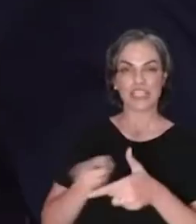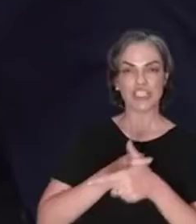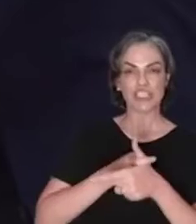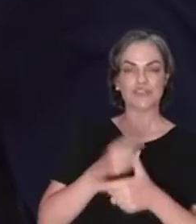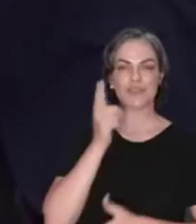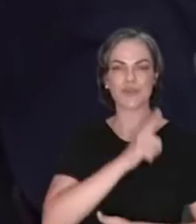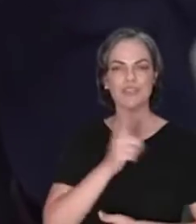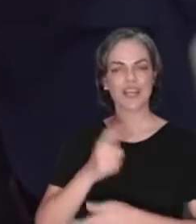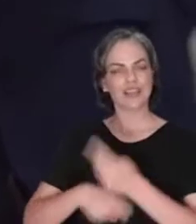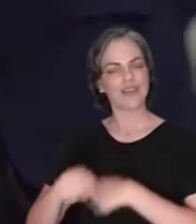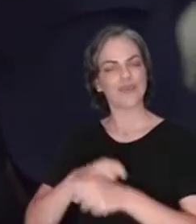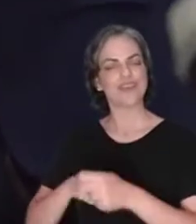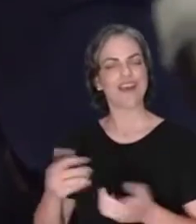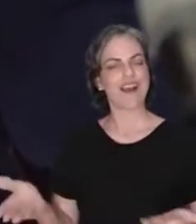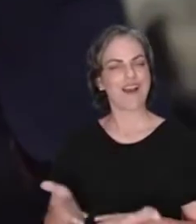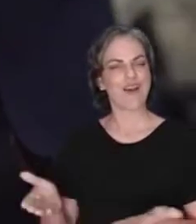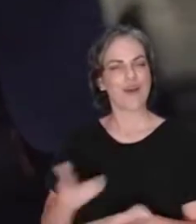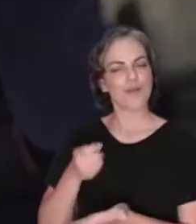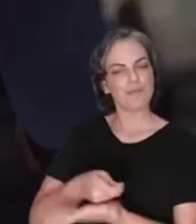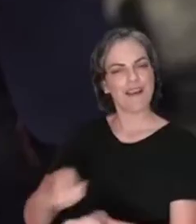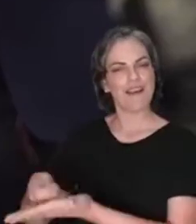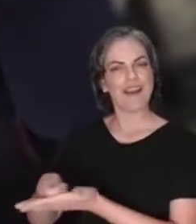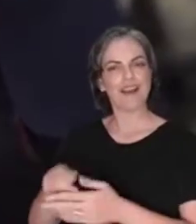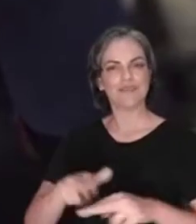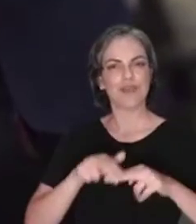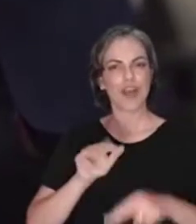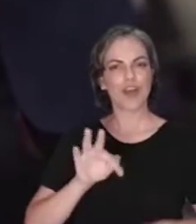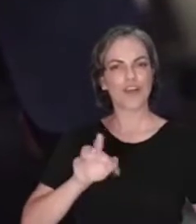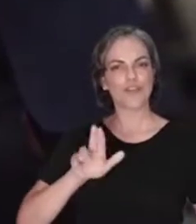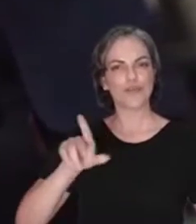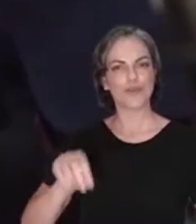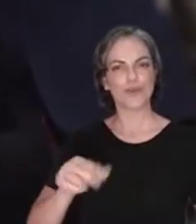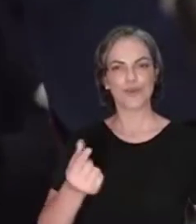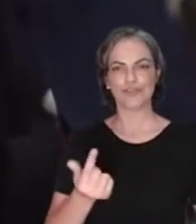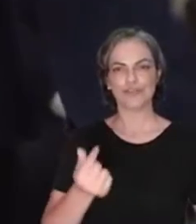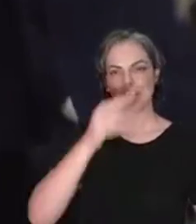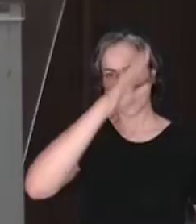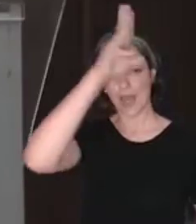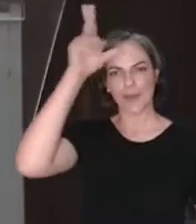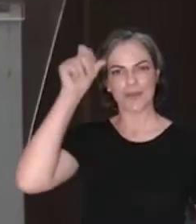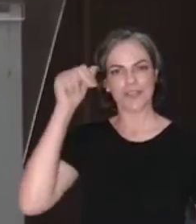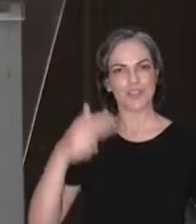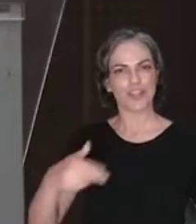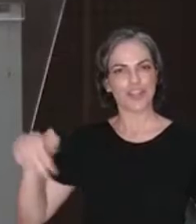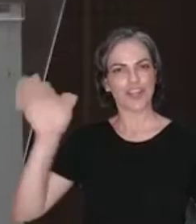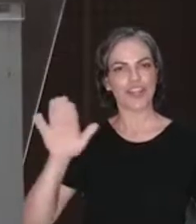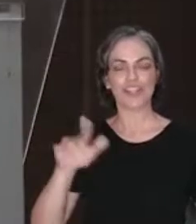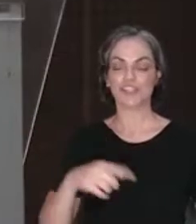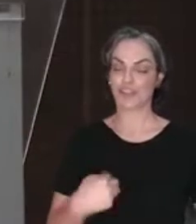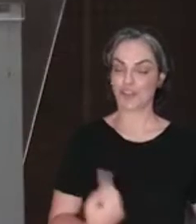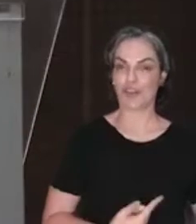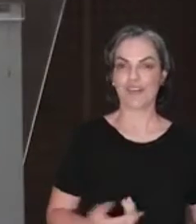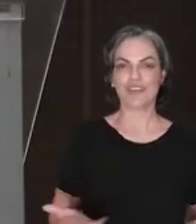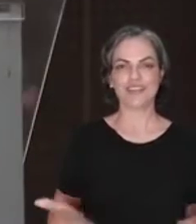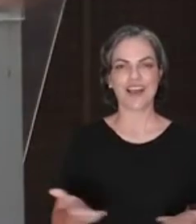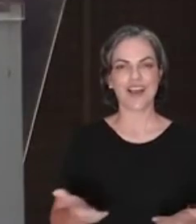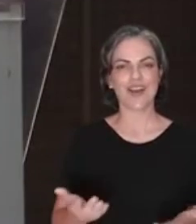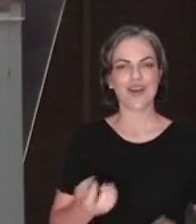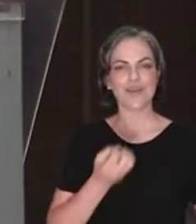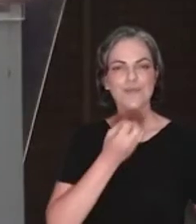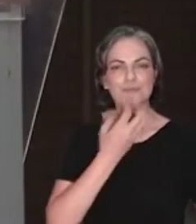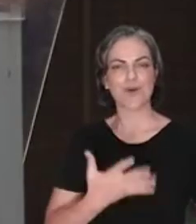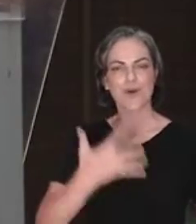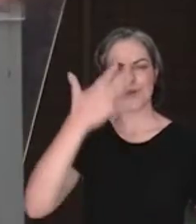quitem e renegociem suas dívidas com os fundos de investimentos da Amazônia e do Nordeste. É porque a gente conjuga duas palavras,